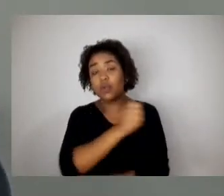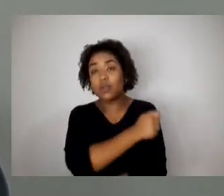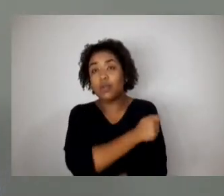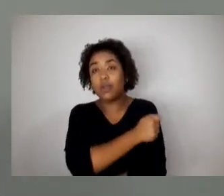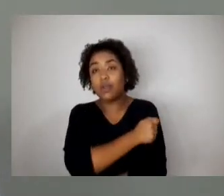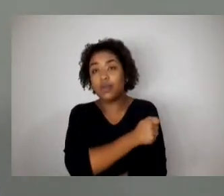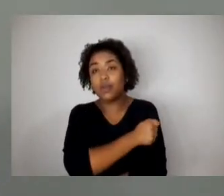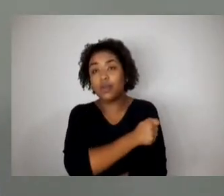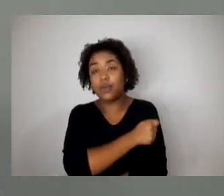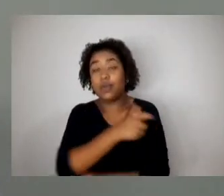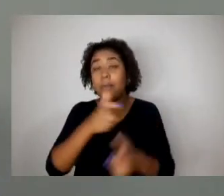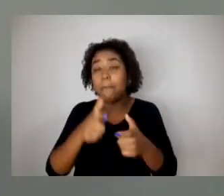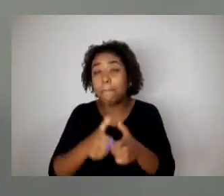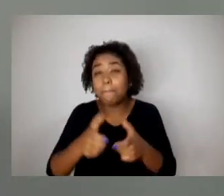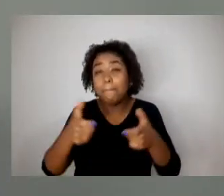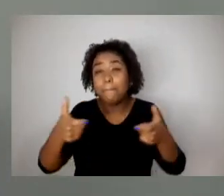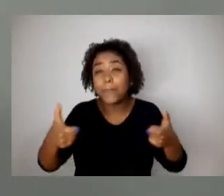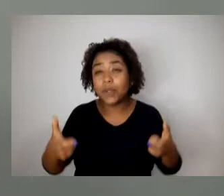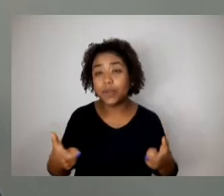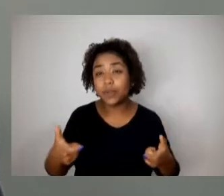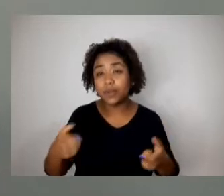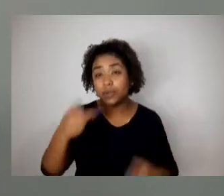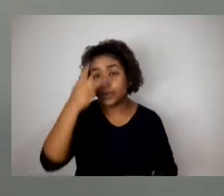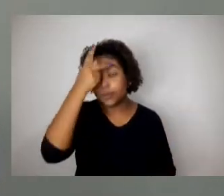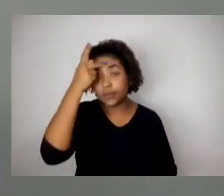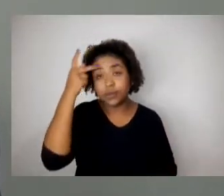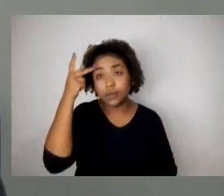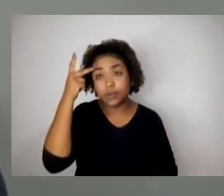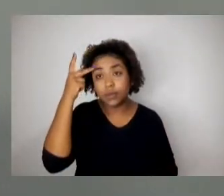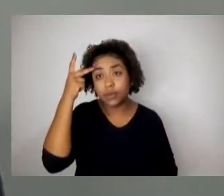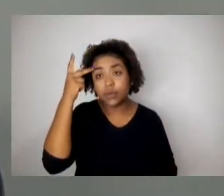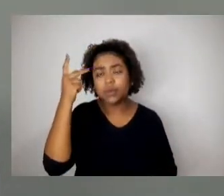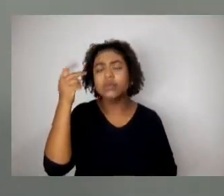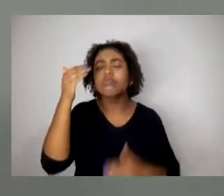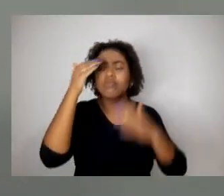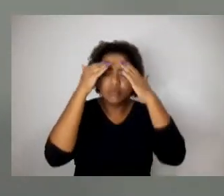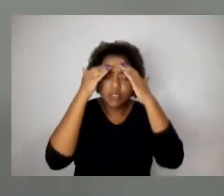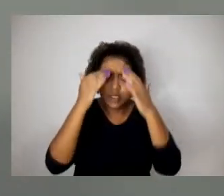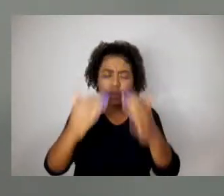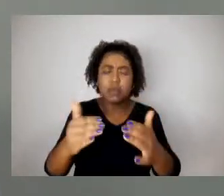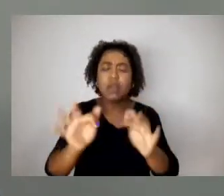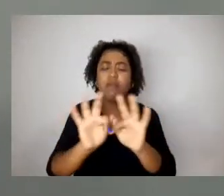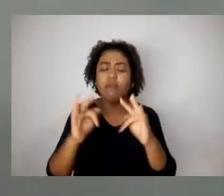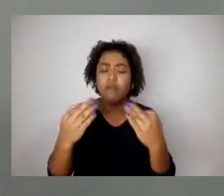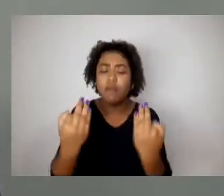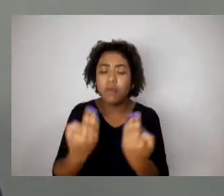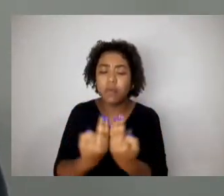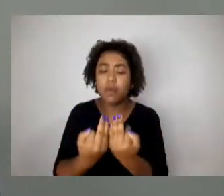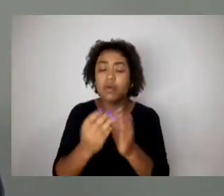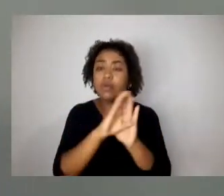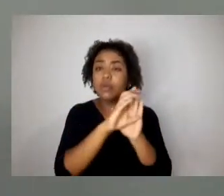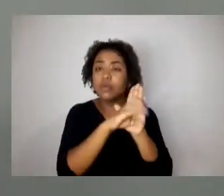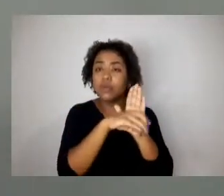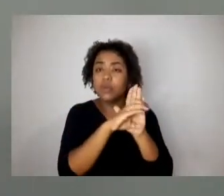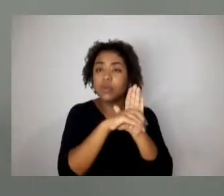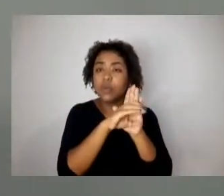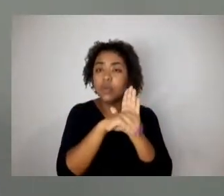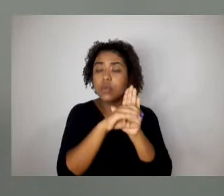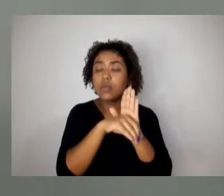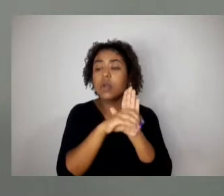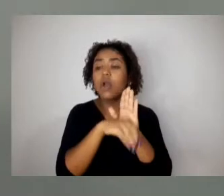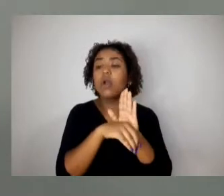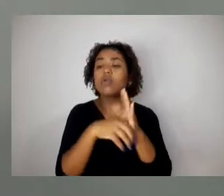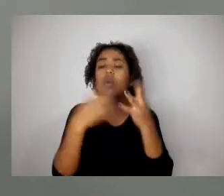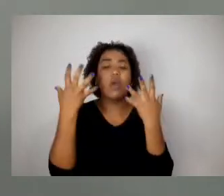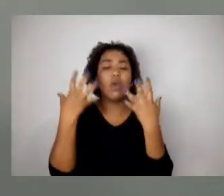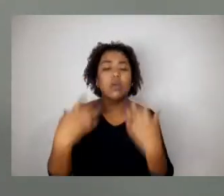são pessoas respeitáveis, de família, seus conselhos são sempre muito bem aceitos pela sociedade,